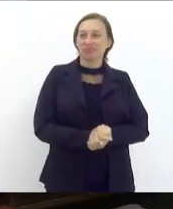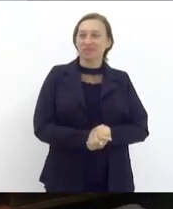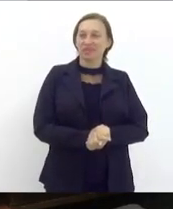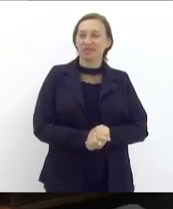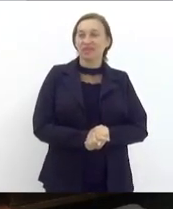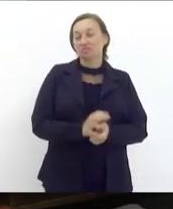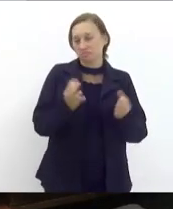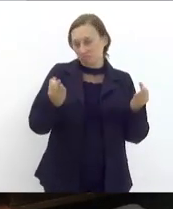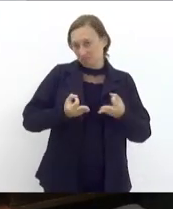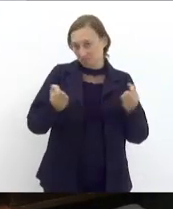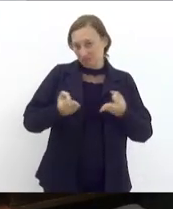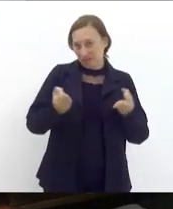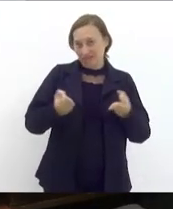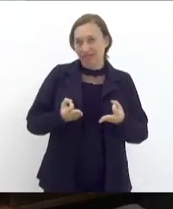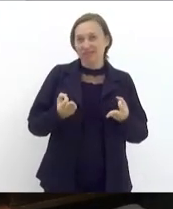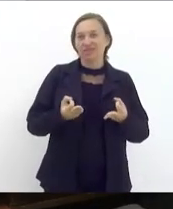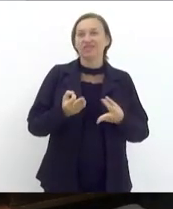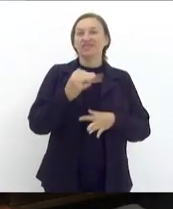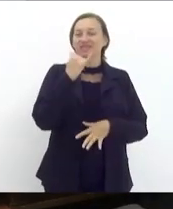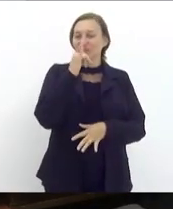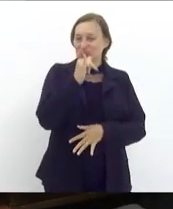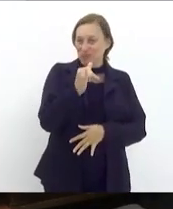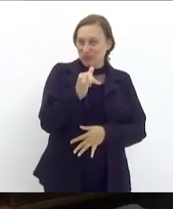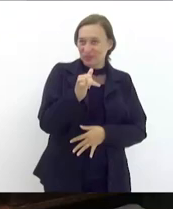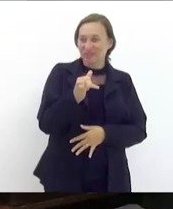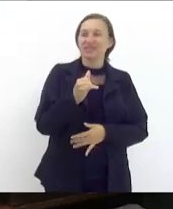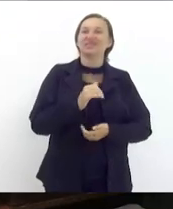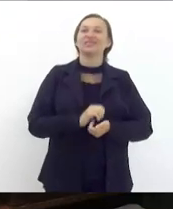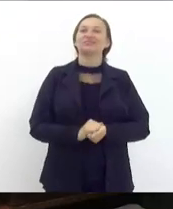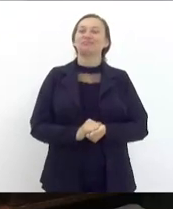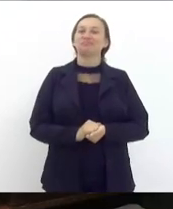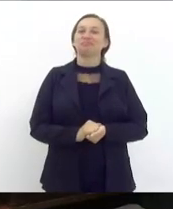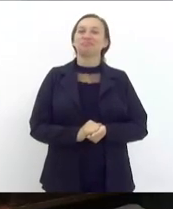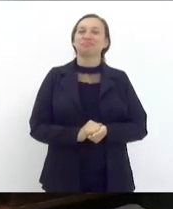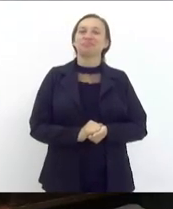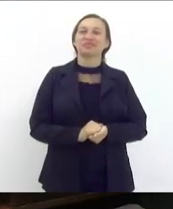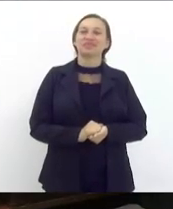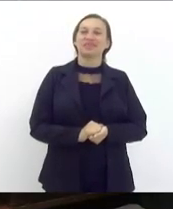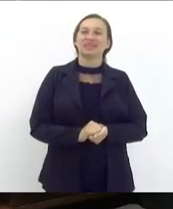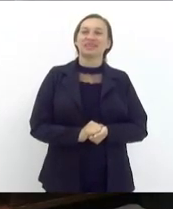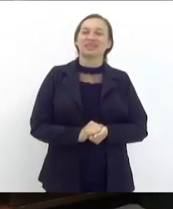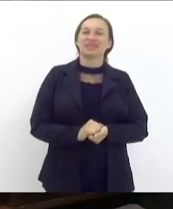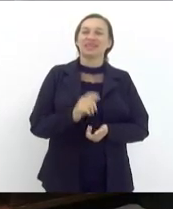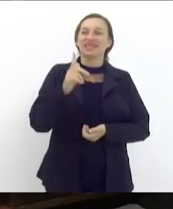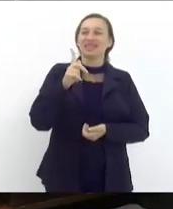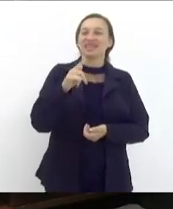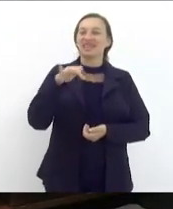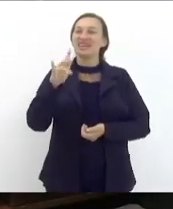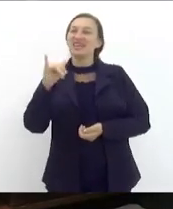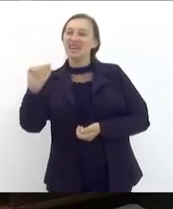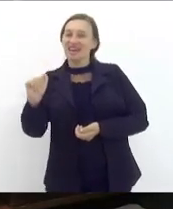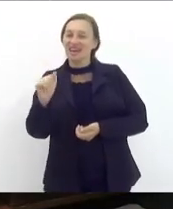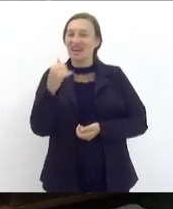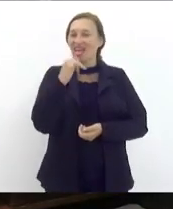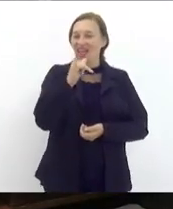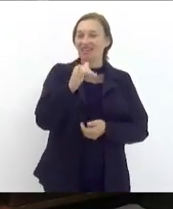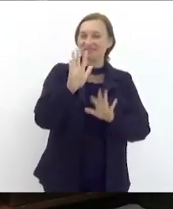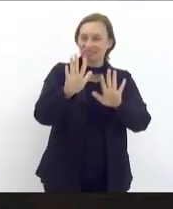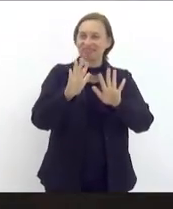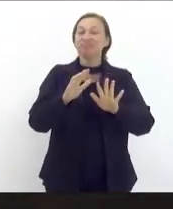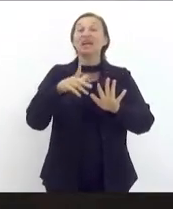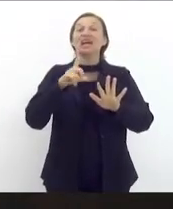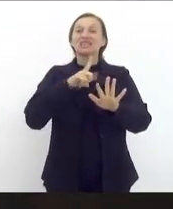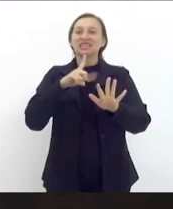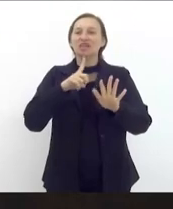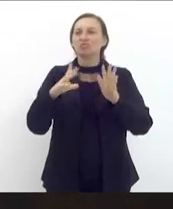refeito aqui do choque elétrico de Vossa Excelência, travestido de engas, guia elétrica. O seguinte, nós